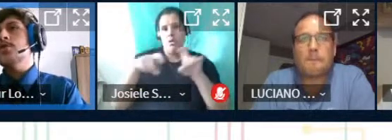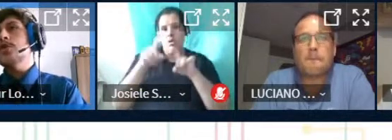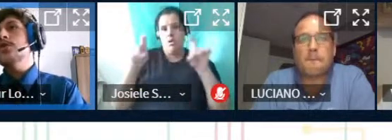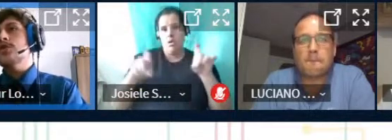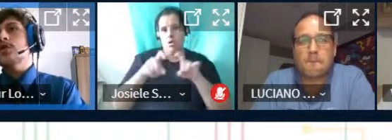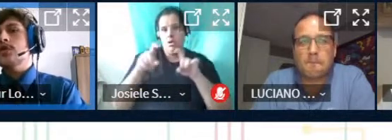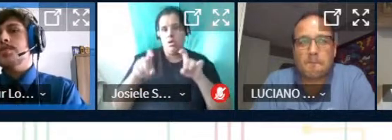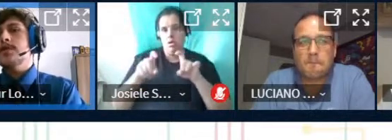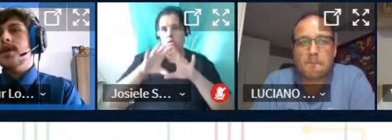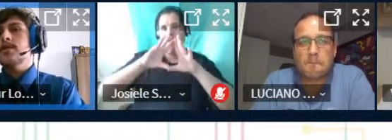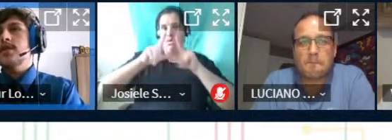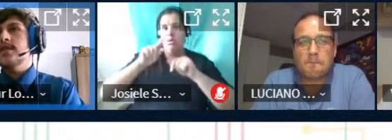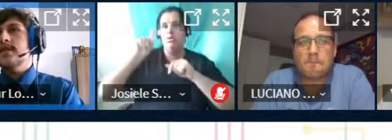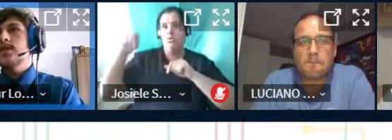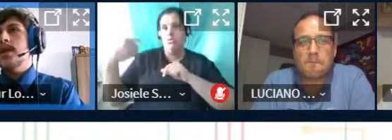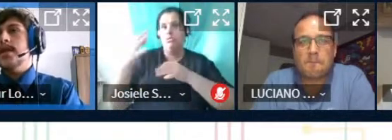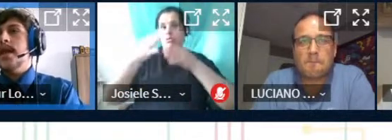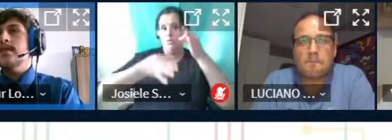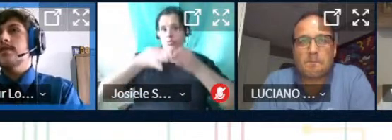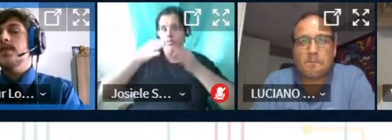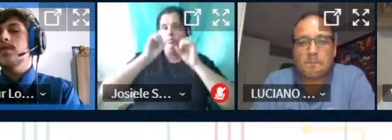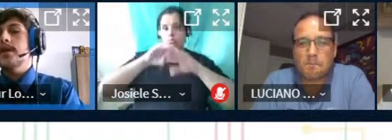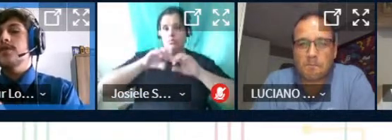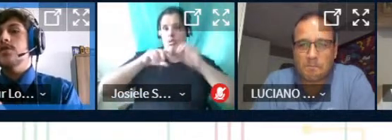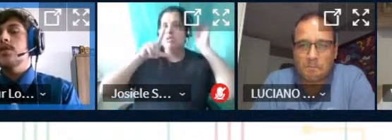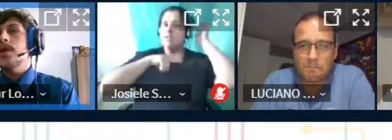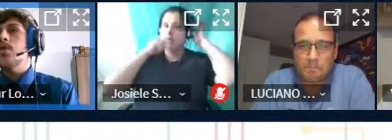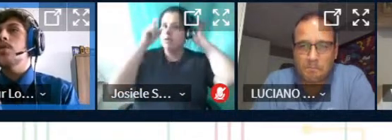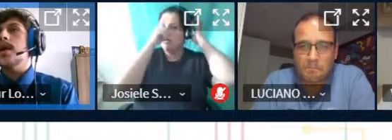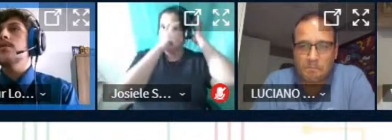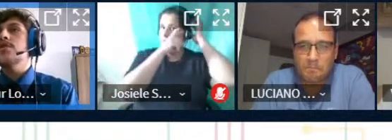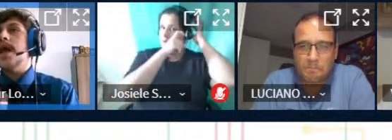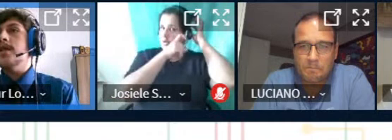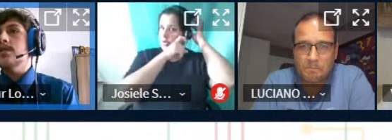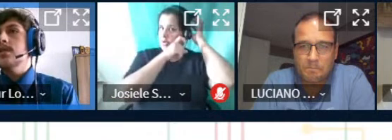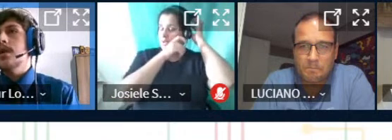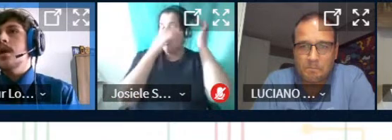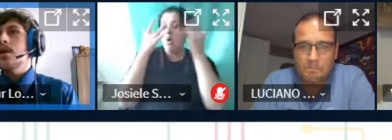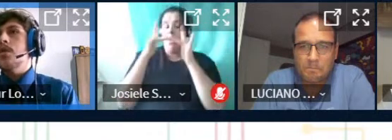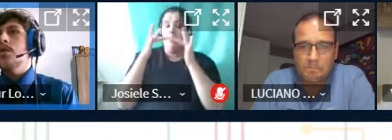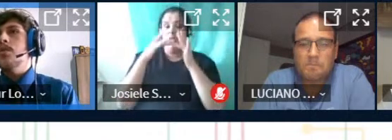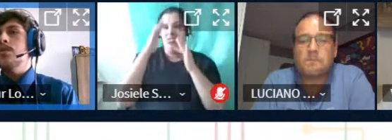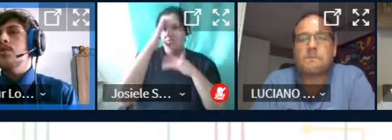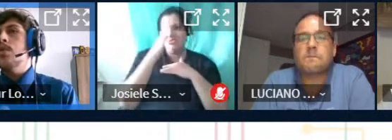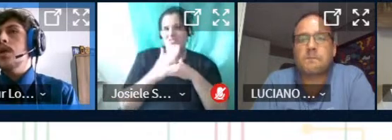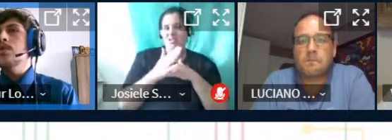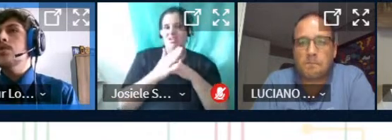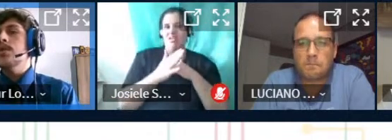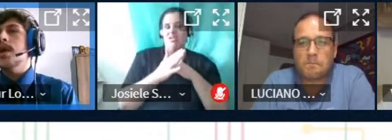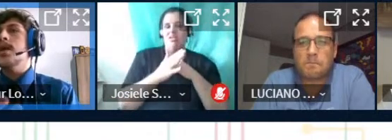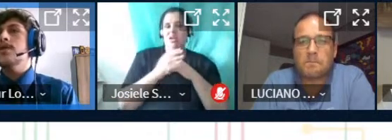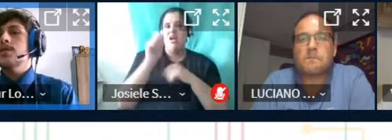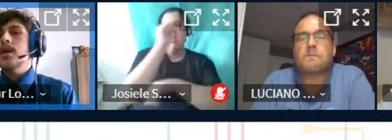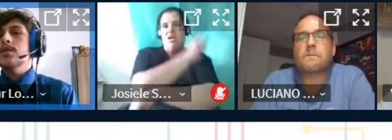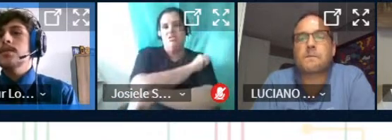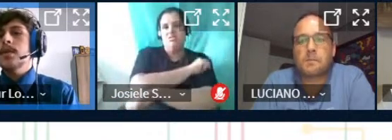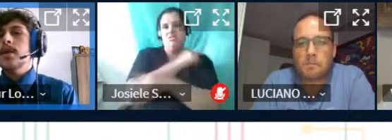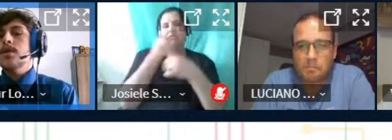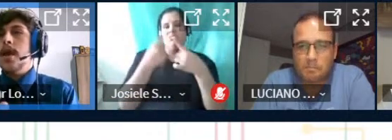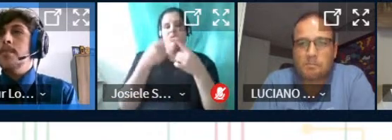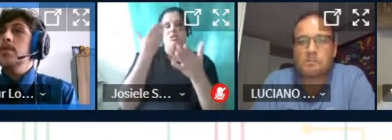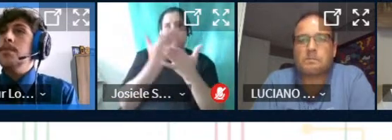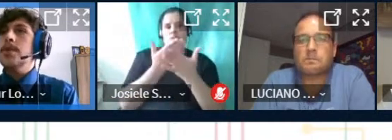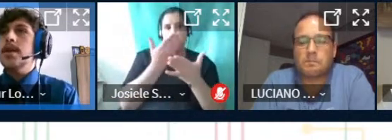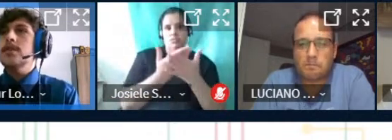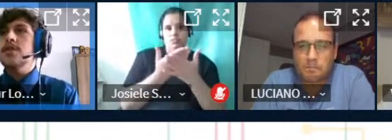como todos os outros projetos de ensino tem essa dificuldade de não ter o contato direto com o aluno que está estudando